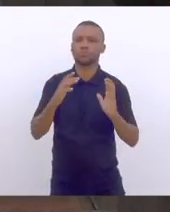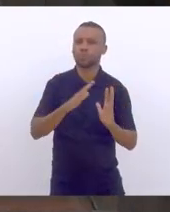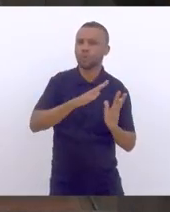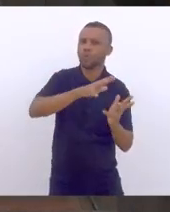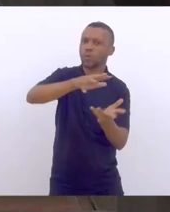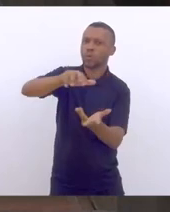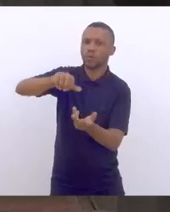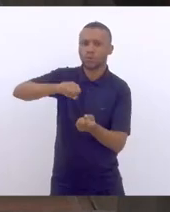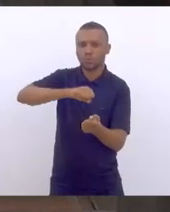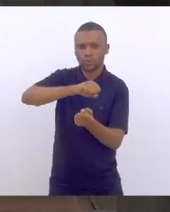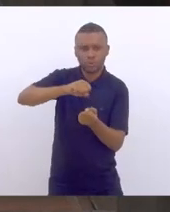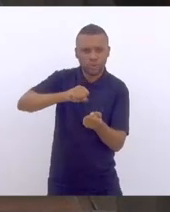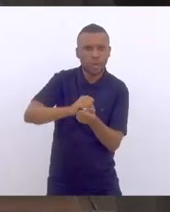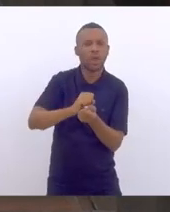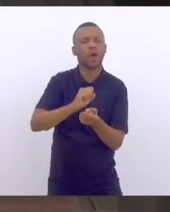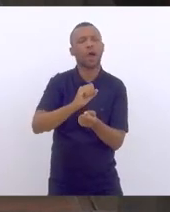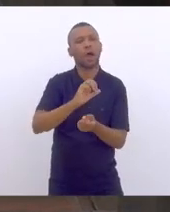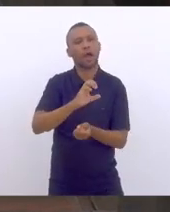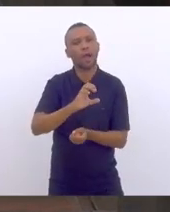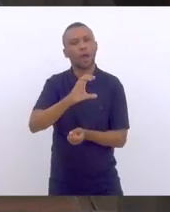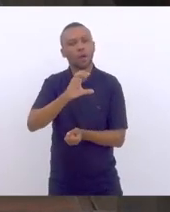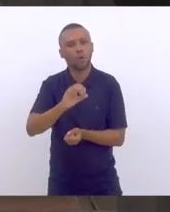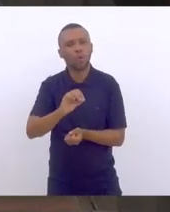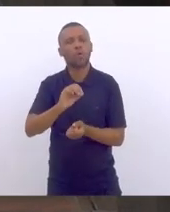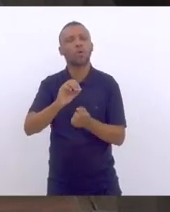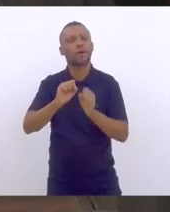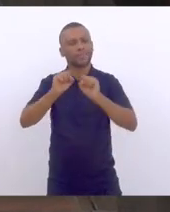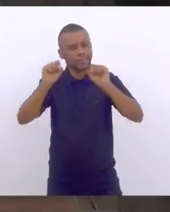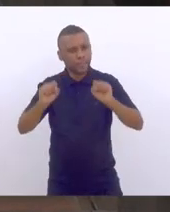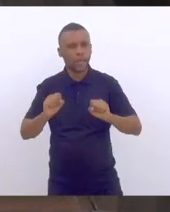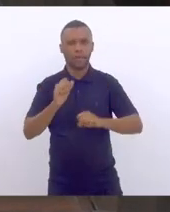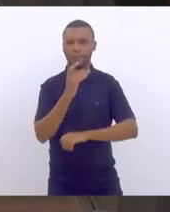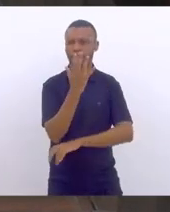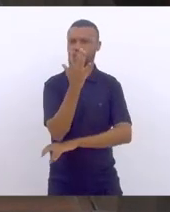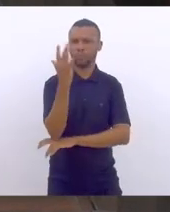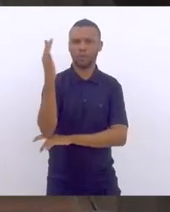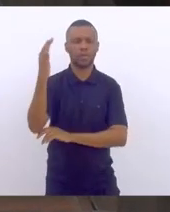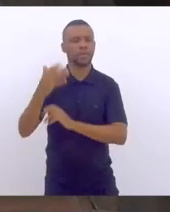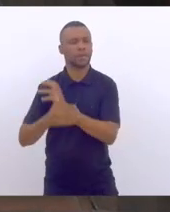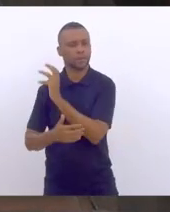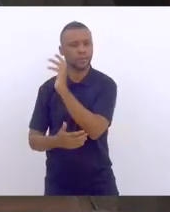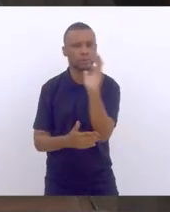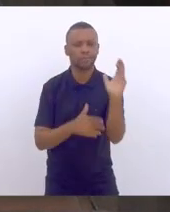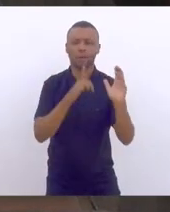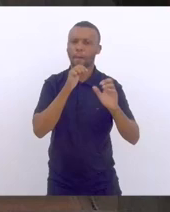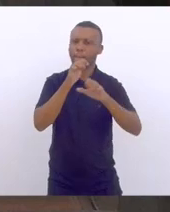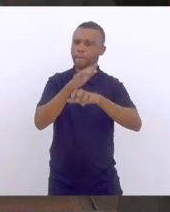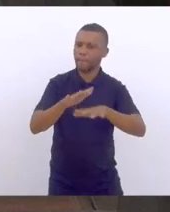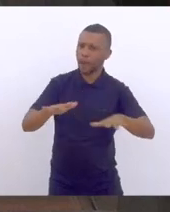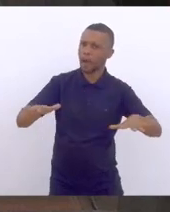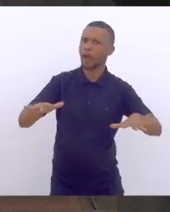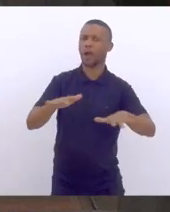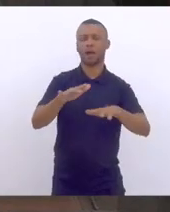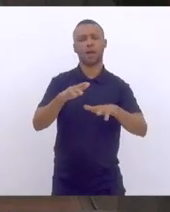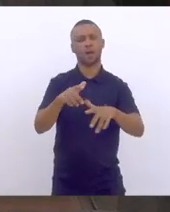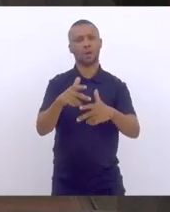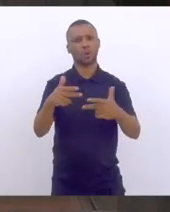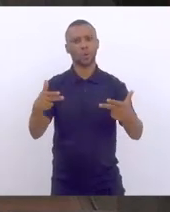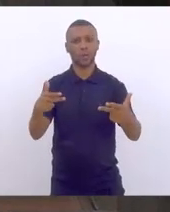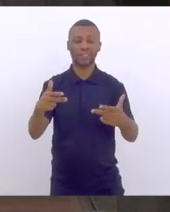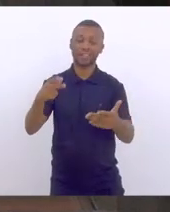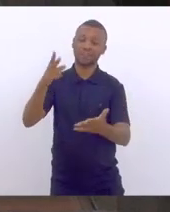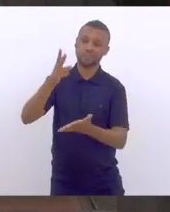de desestabilidade de mesmo aqui no Brasil, em plena